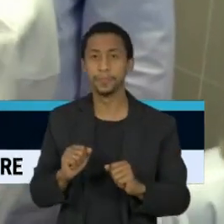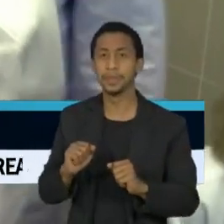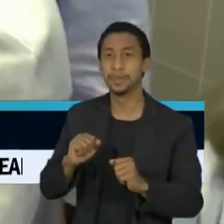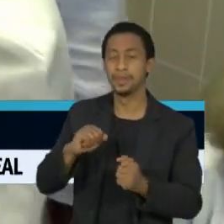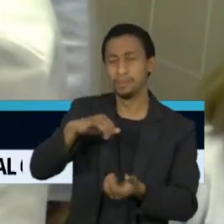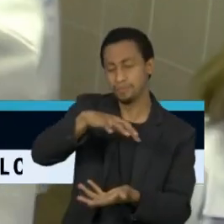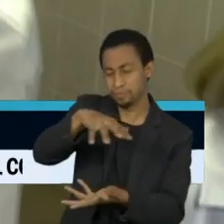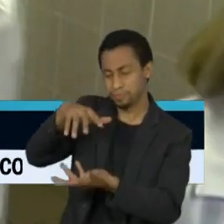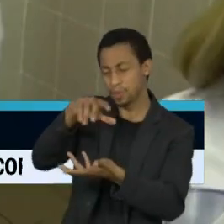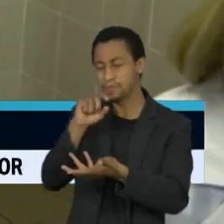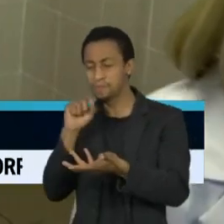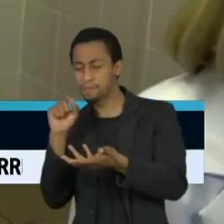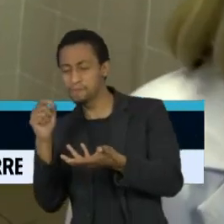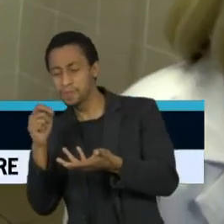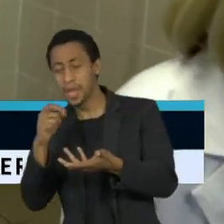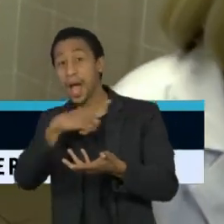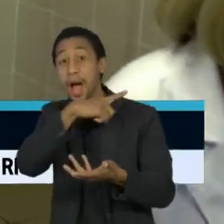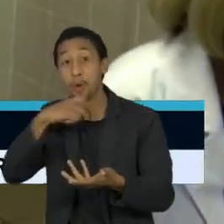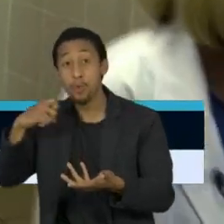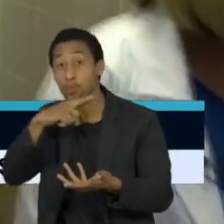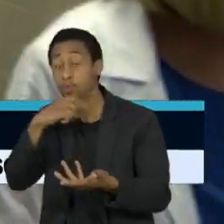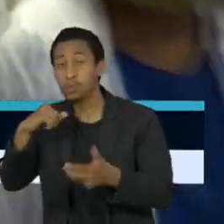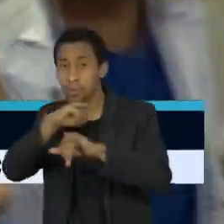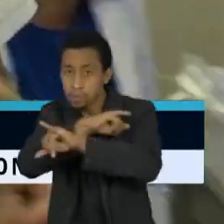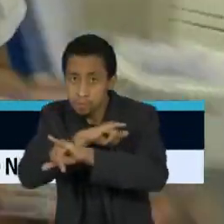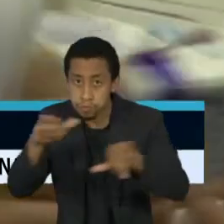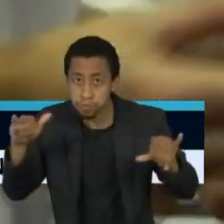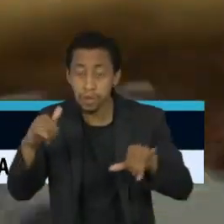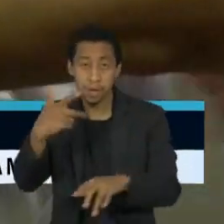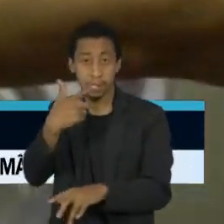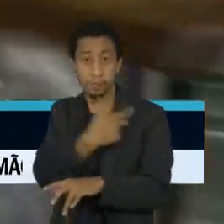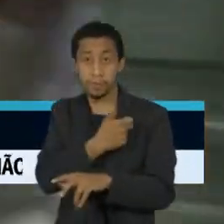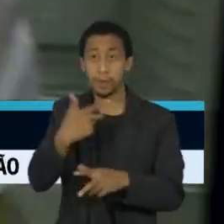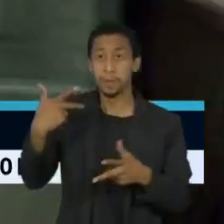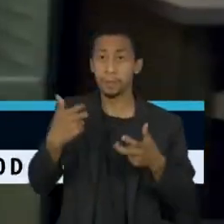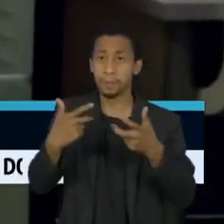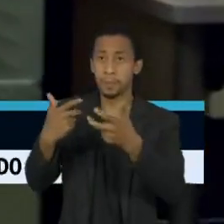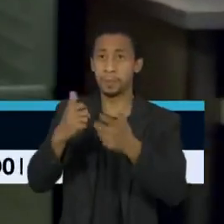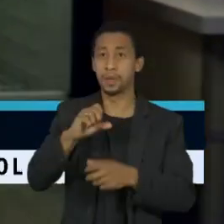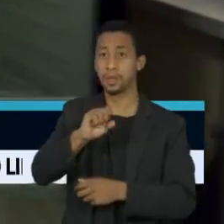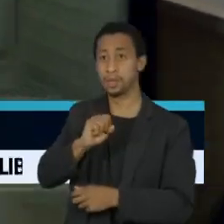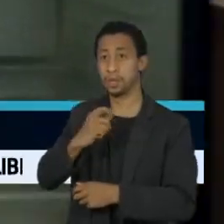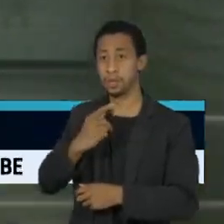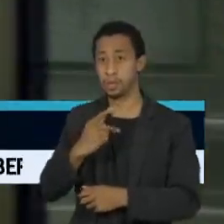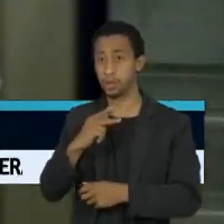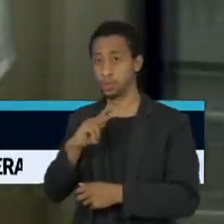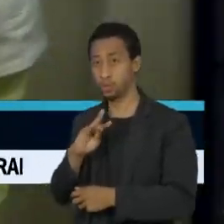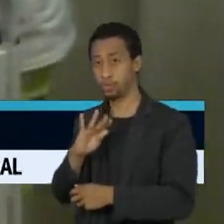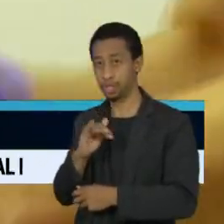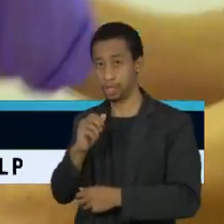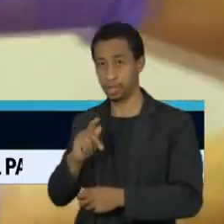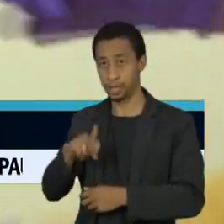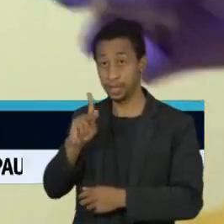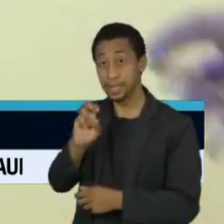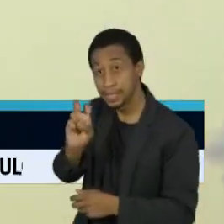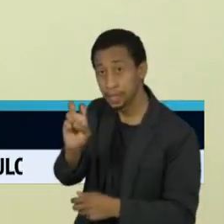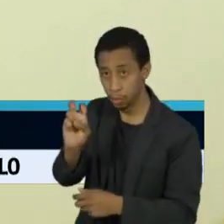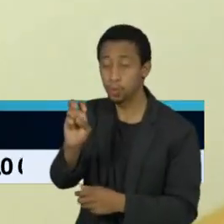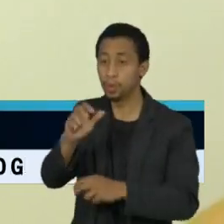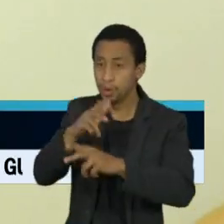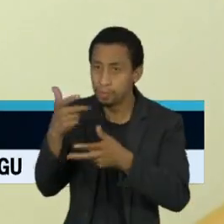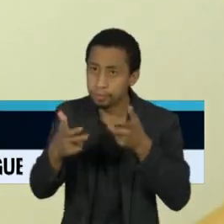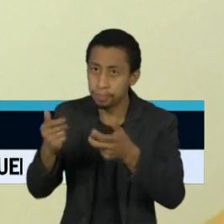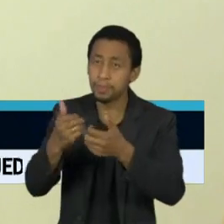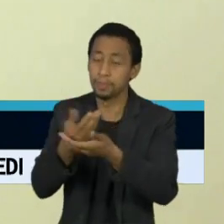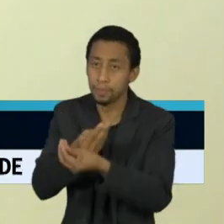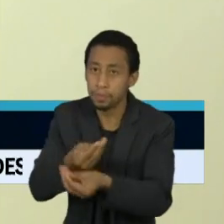a Rússia anunciou o início da distribuição das doses da Sputnik V em Moscou. A chefe deste hospital fez parte